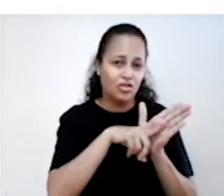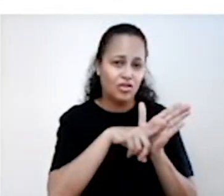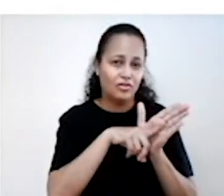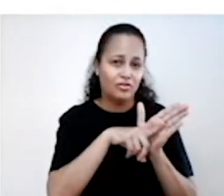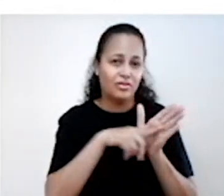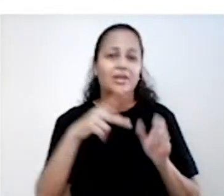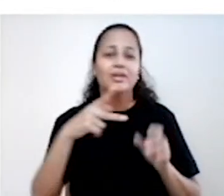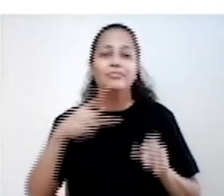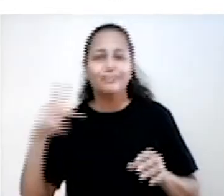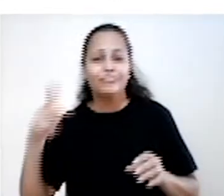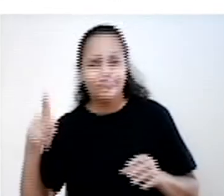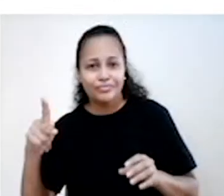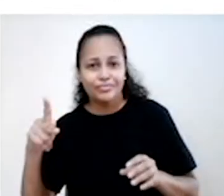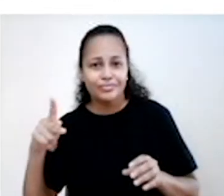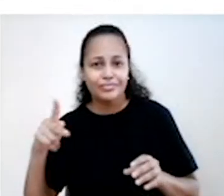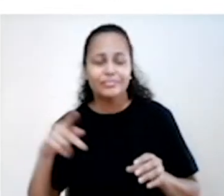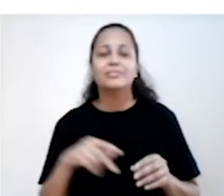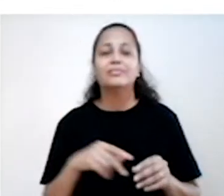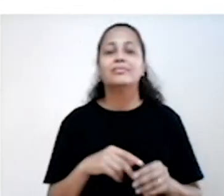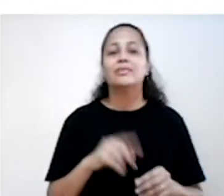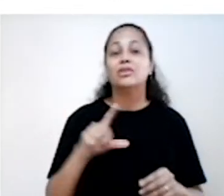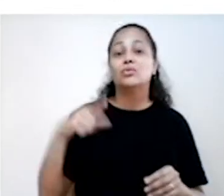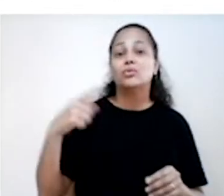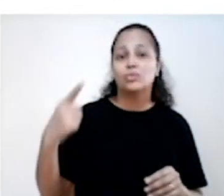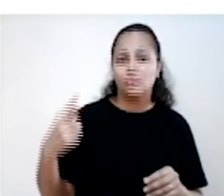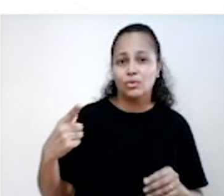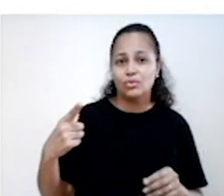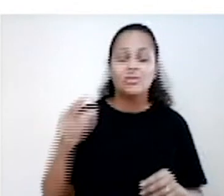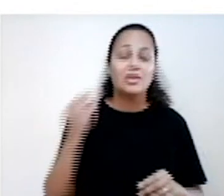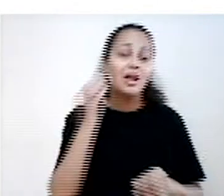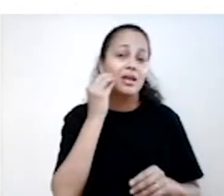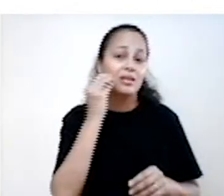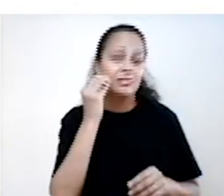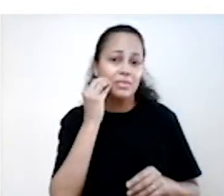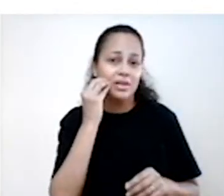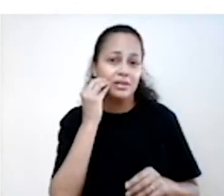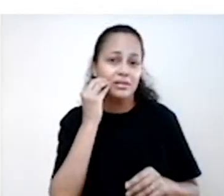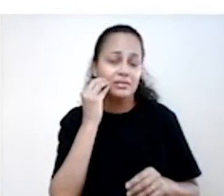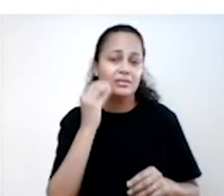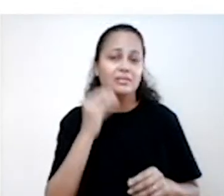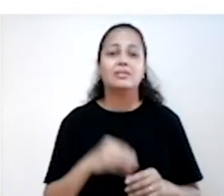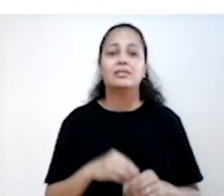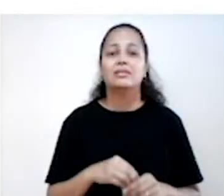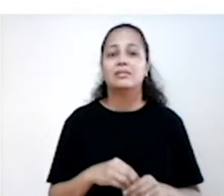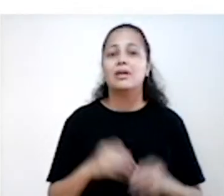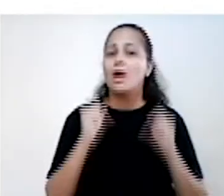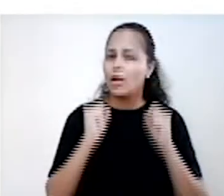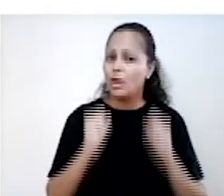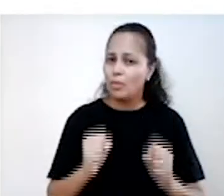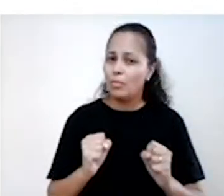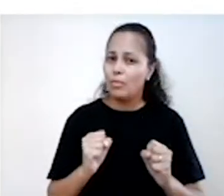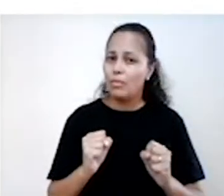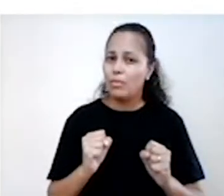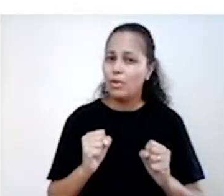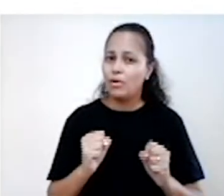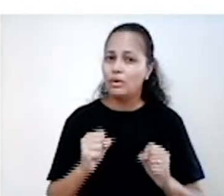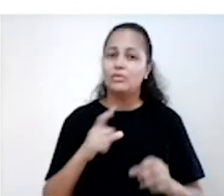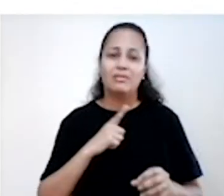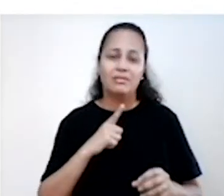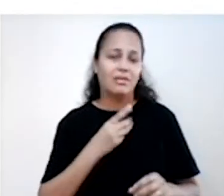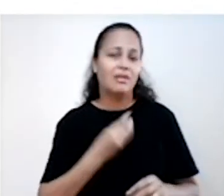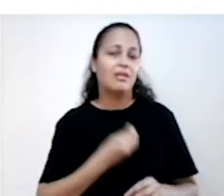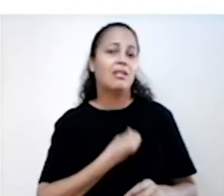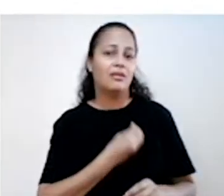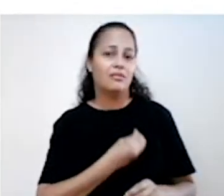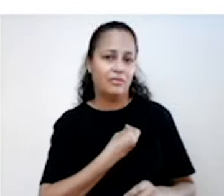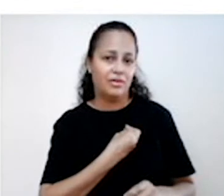dos outros e do futuro. Os ambientais, quando experiências adversas e traumáticas podem ter ocorrido em alguma fase